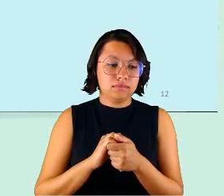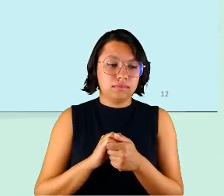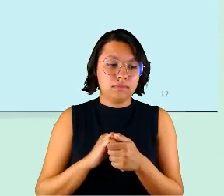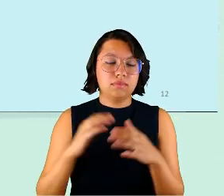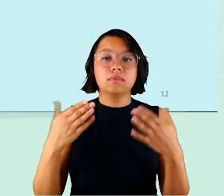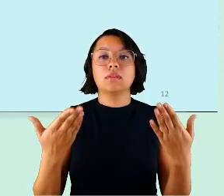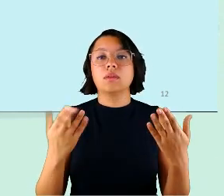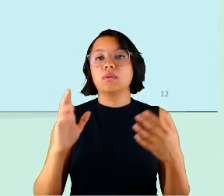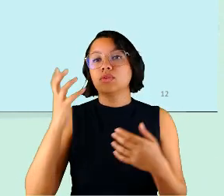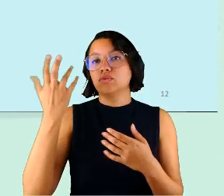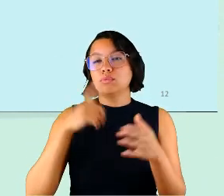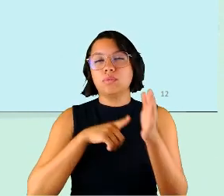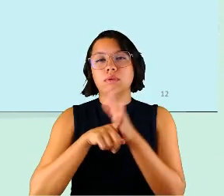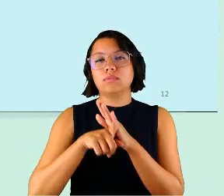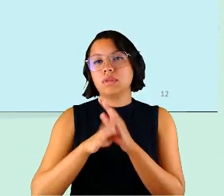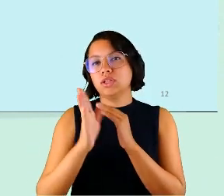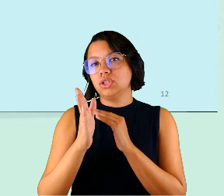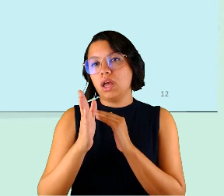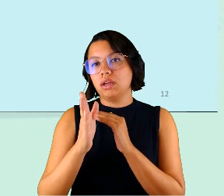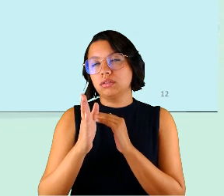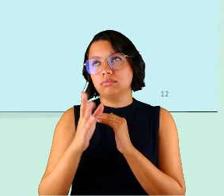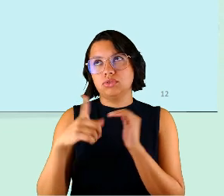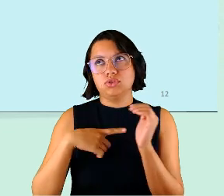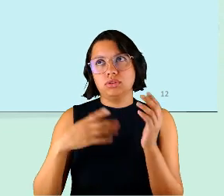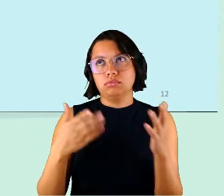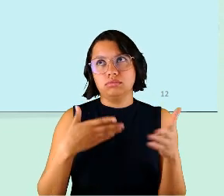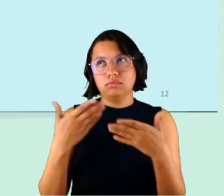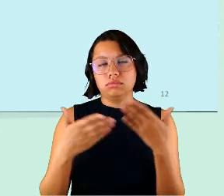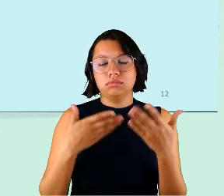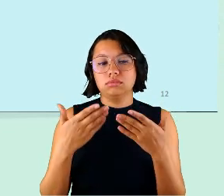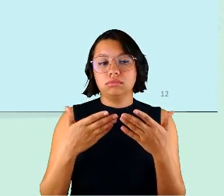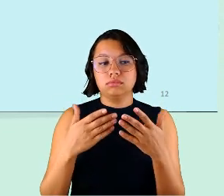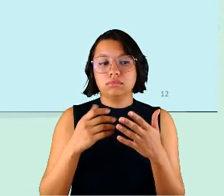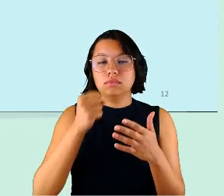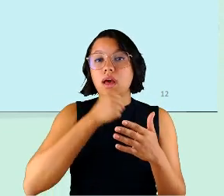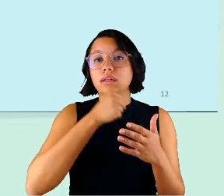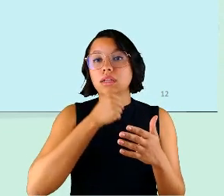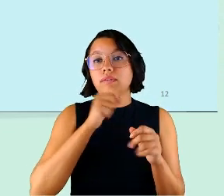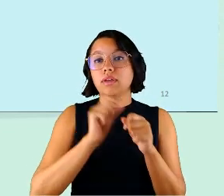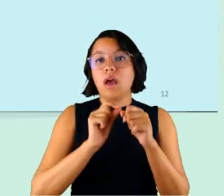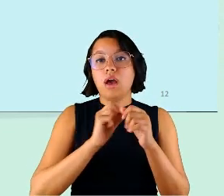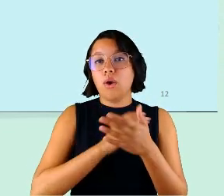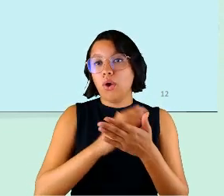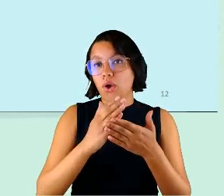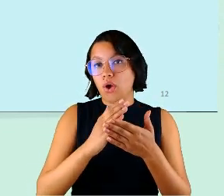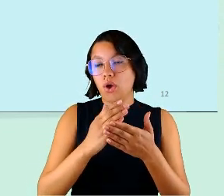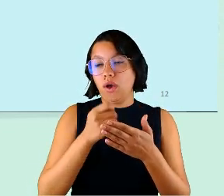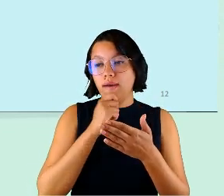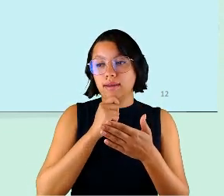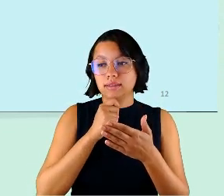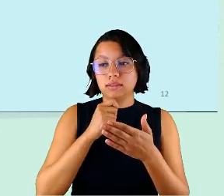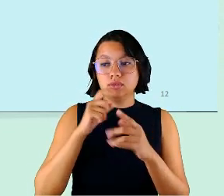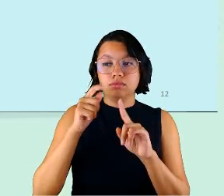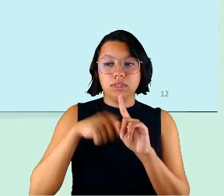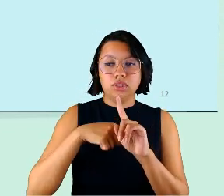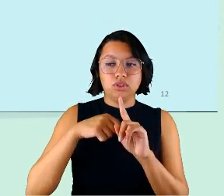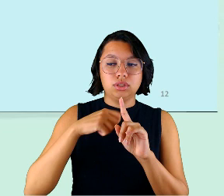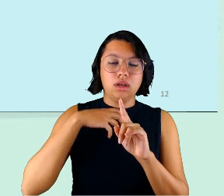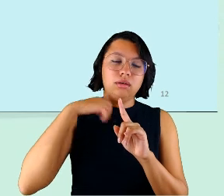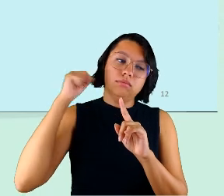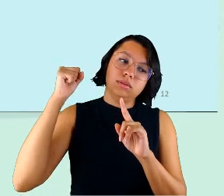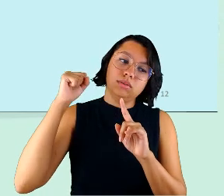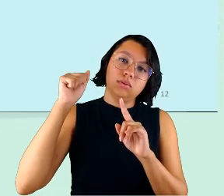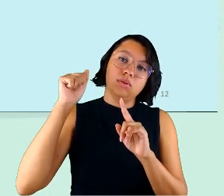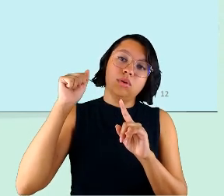então resolvemos perguntar já que havia nas entrevistas que fizemos inicialmente ainda no mês de abril